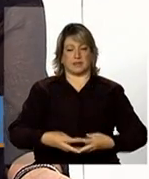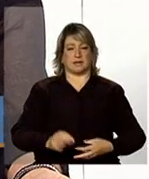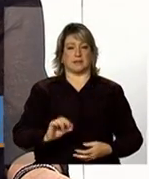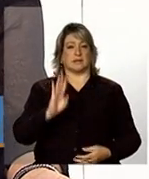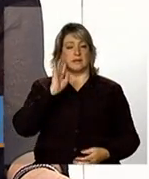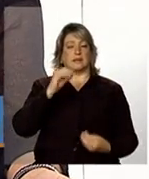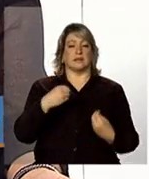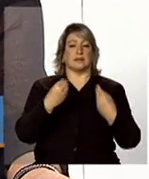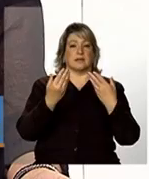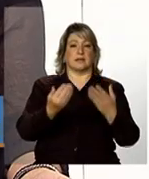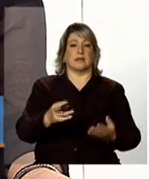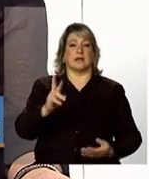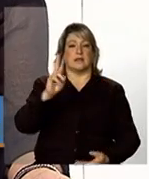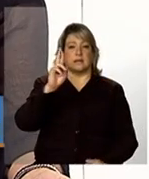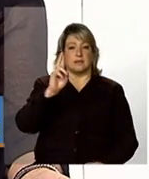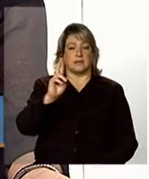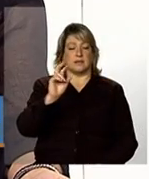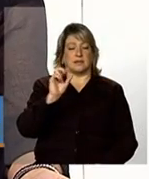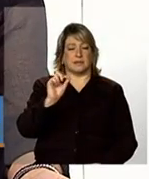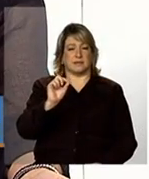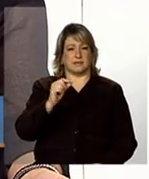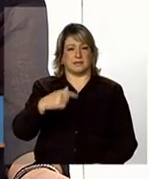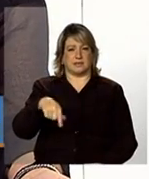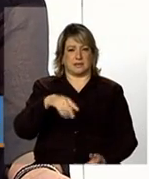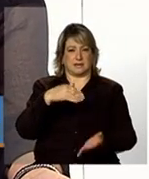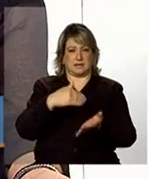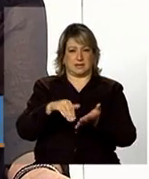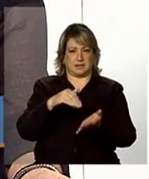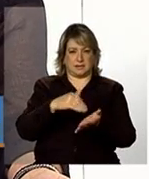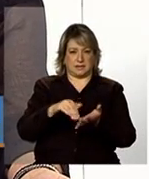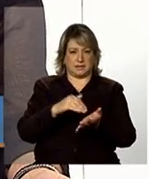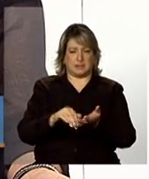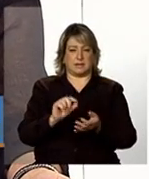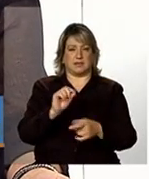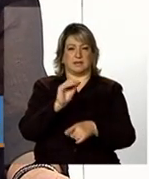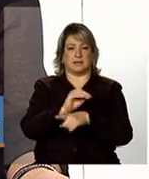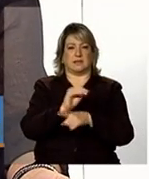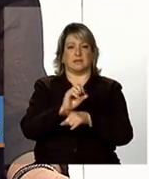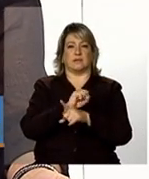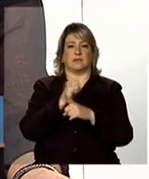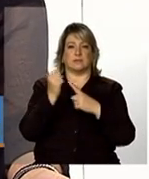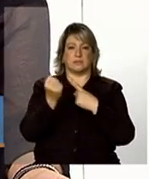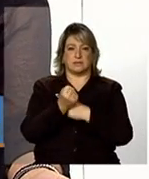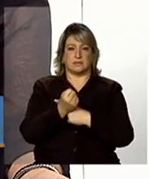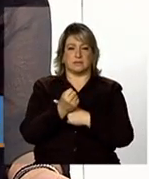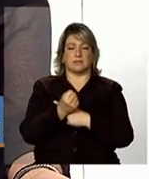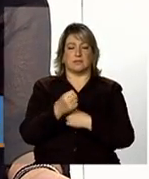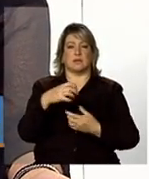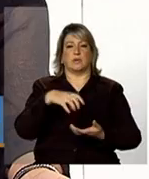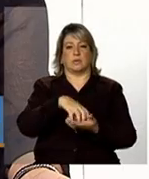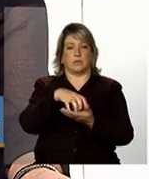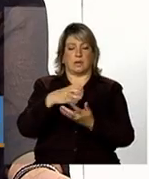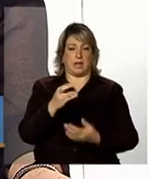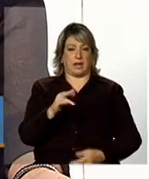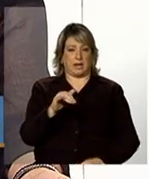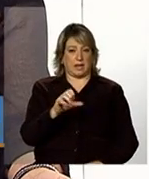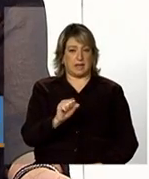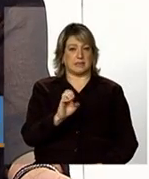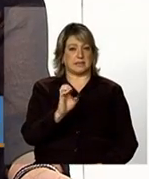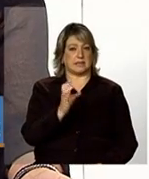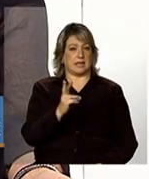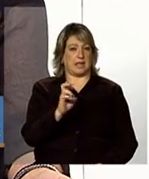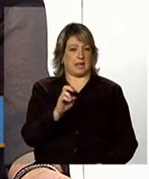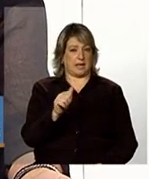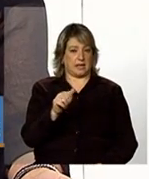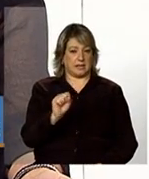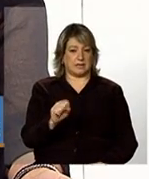responsabilidades para a Secretaria de Assistência Social para as equipes dos CRAS e dos CREAS para